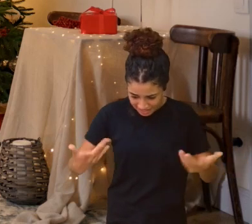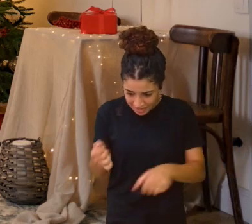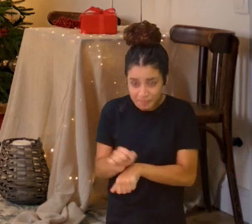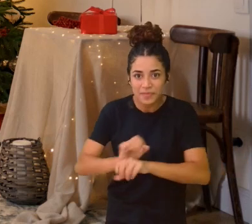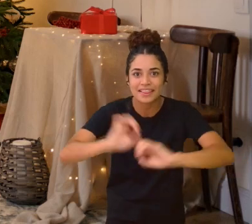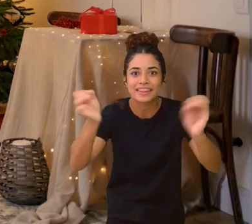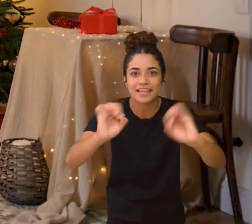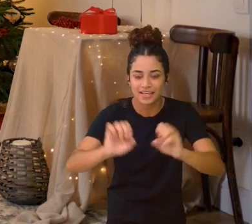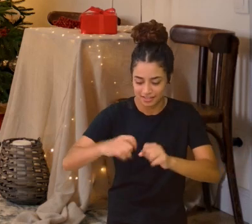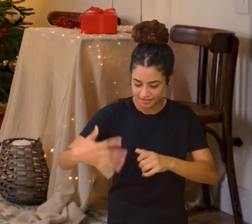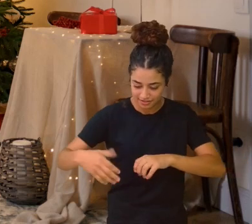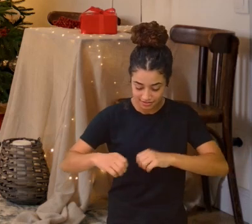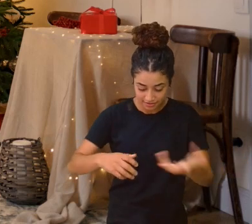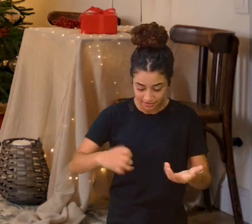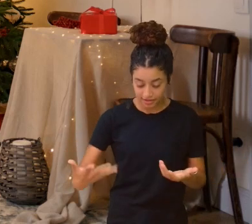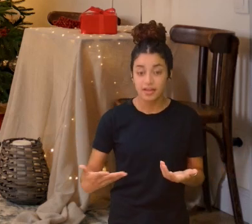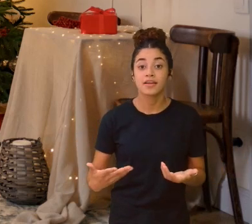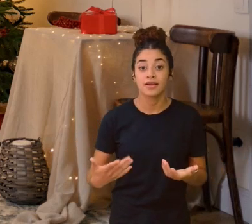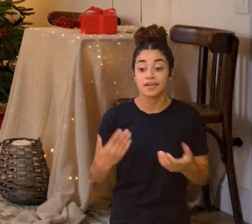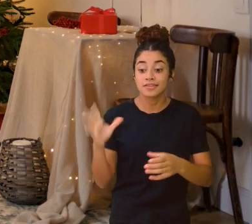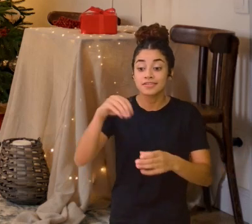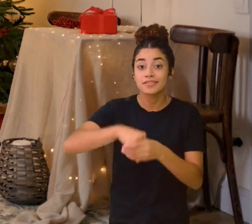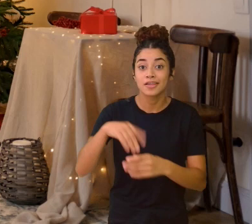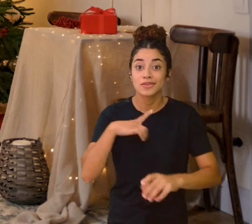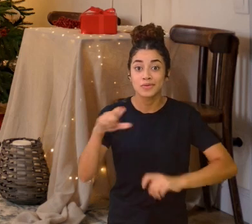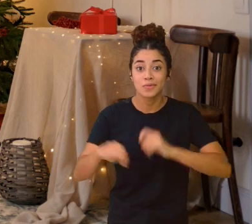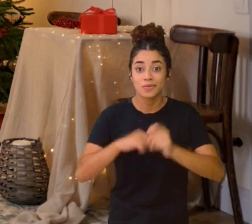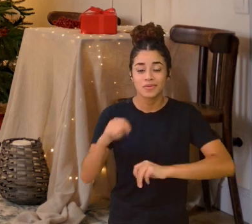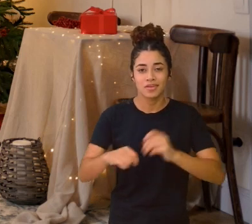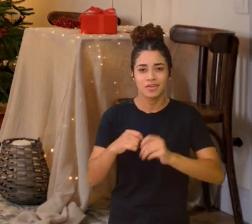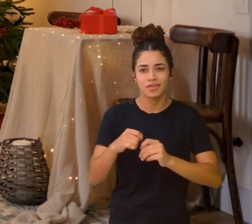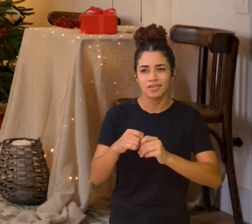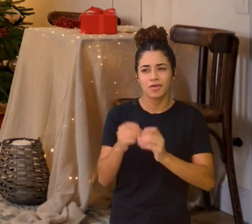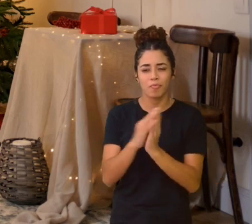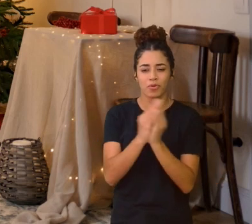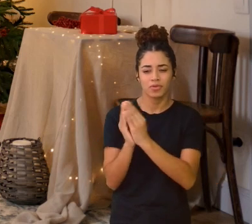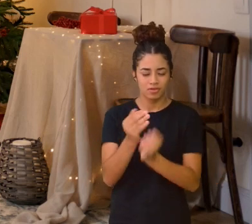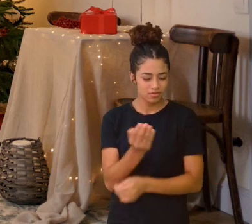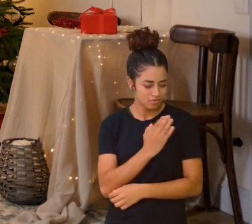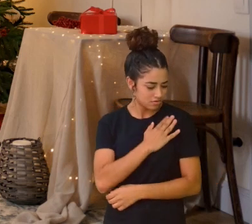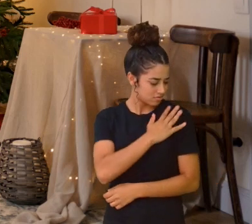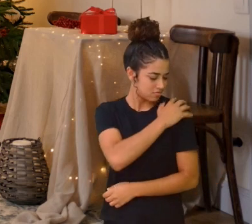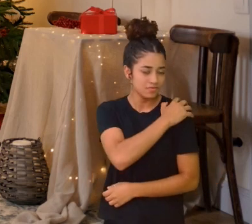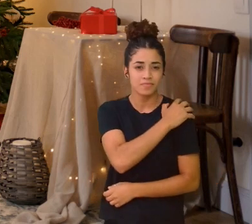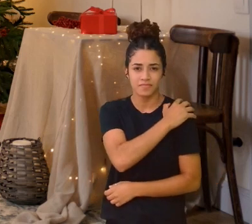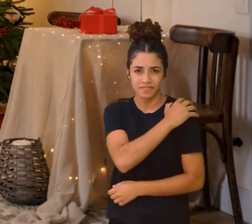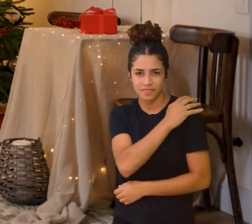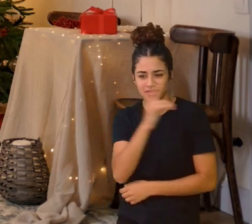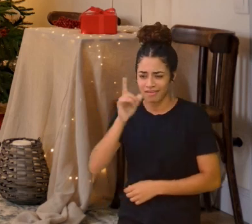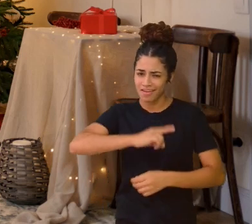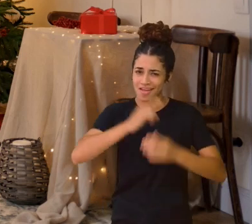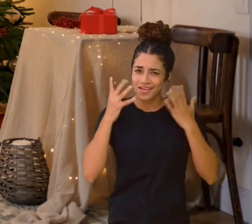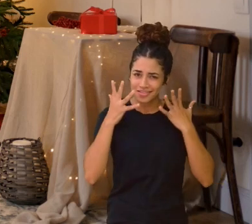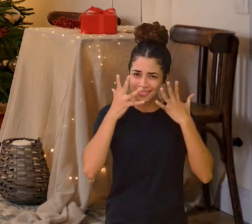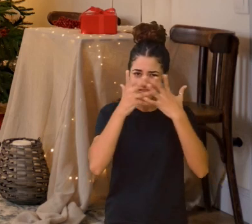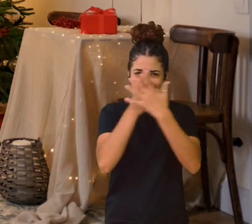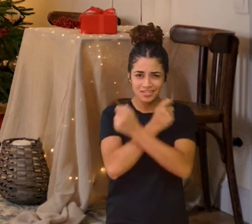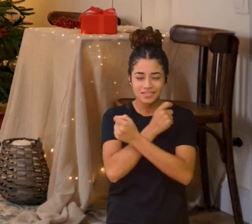Dentro estava o Quebra Nozes, um bonequinho bonito,